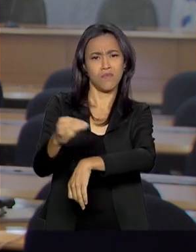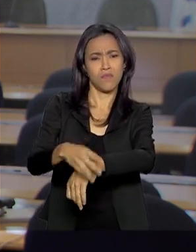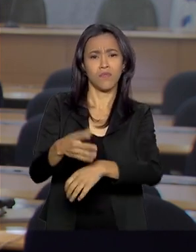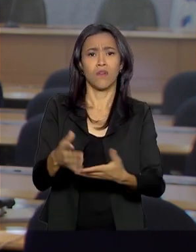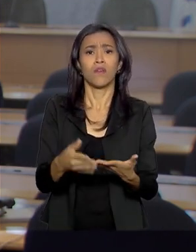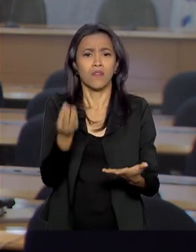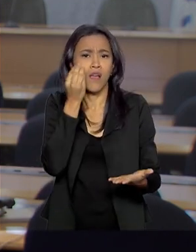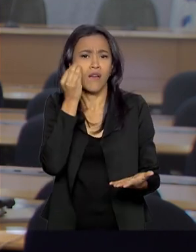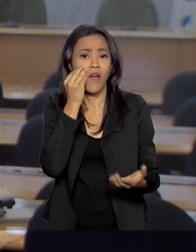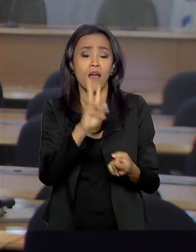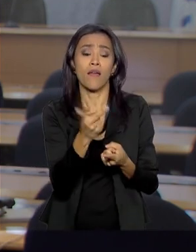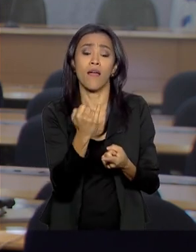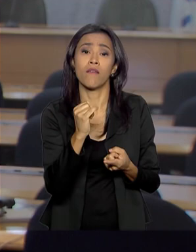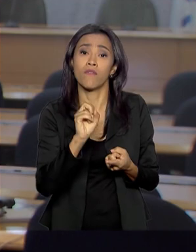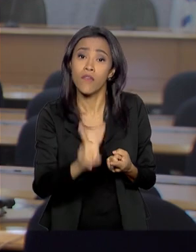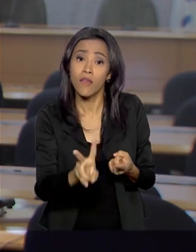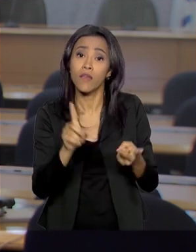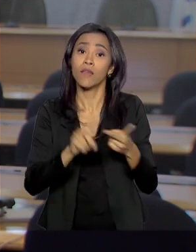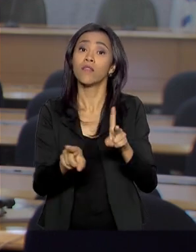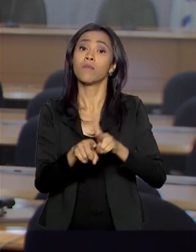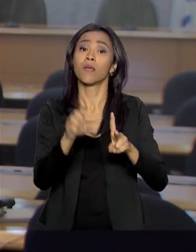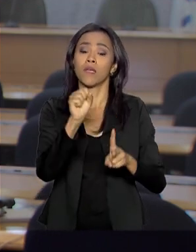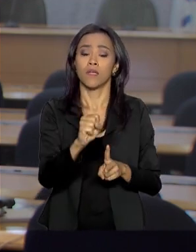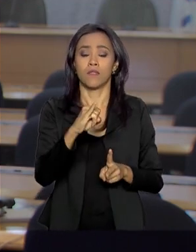o teste rápido de HIV e sífilis. dos testes são inclusive, Único